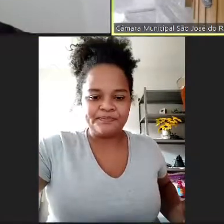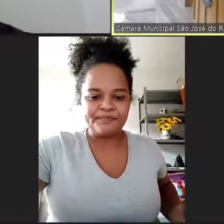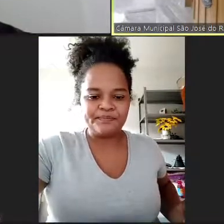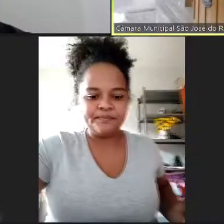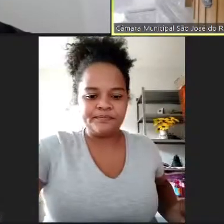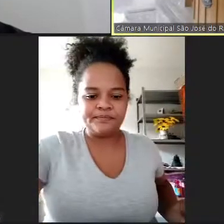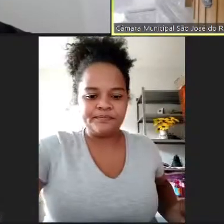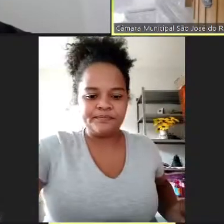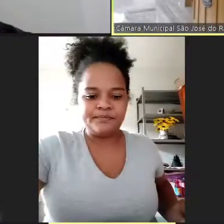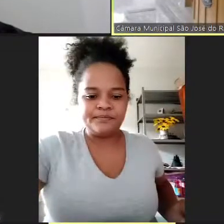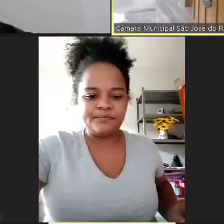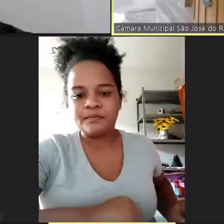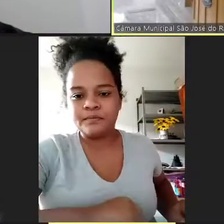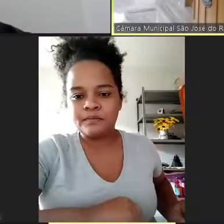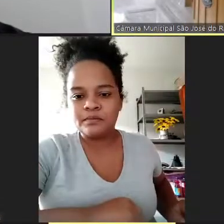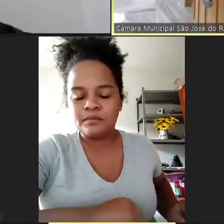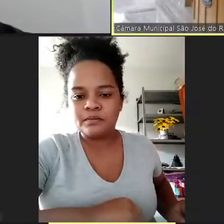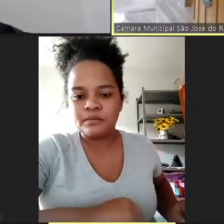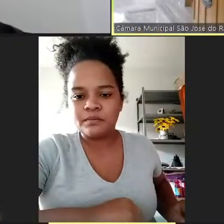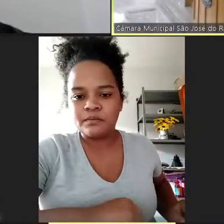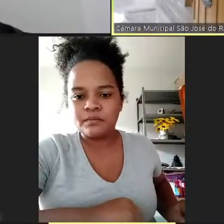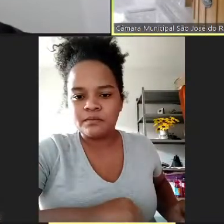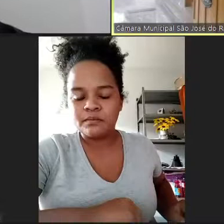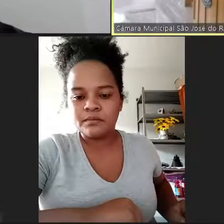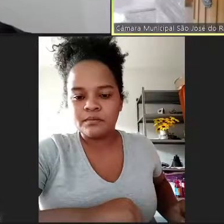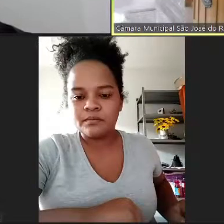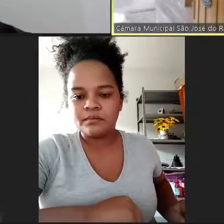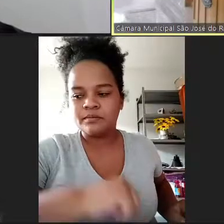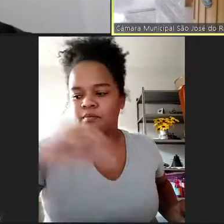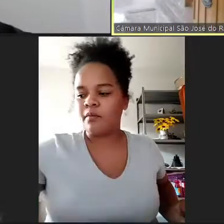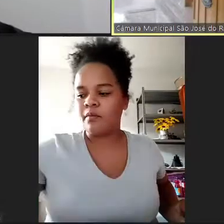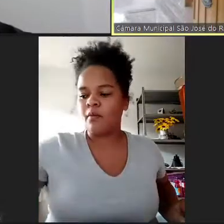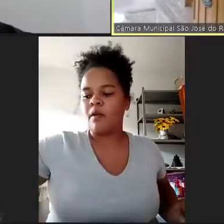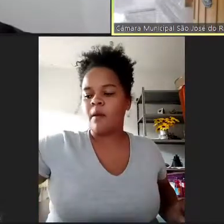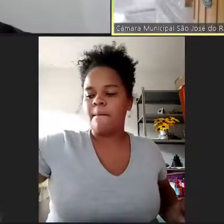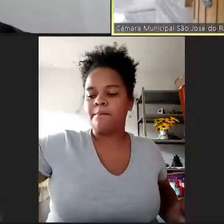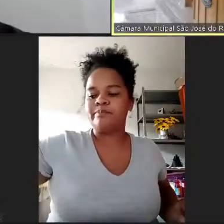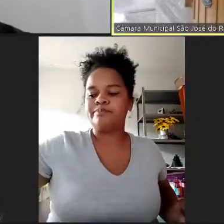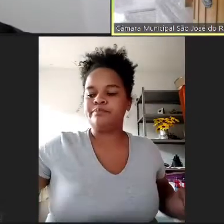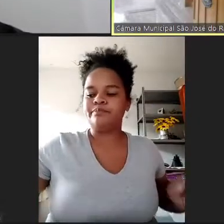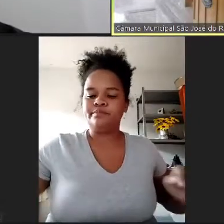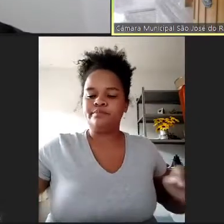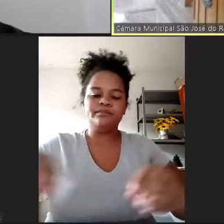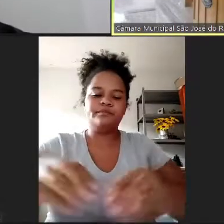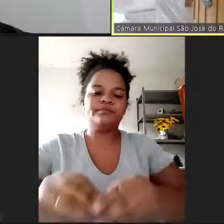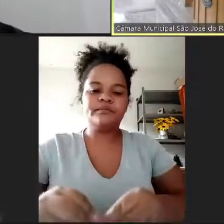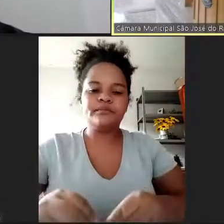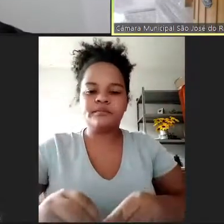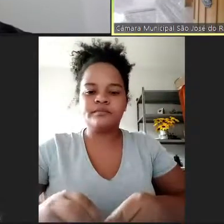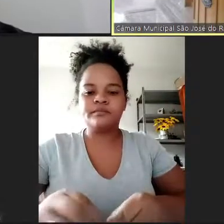obrigado. E eu, mais uma vez, reitero e até aproveito para agradecer você e o Rubinho, né?